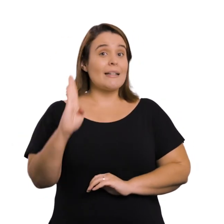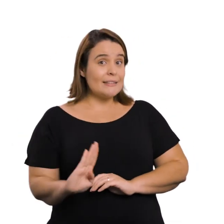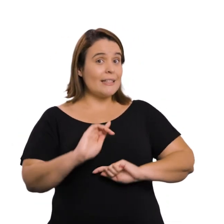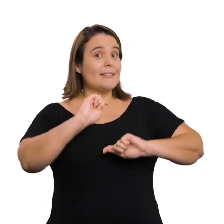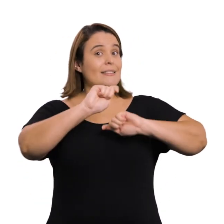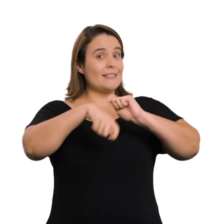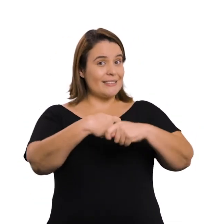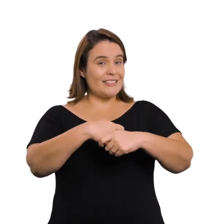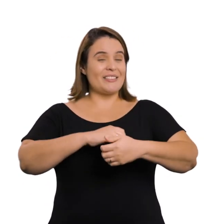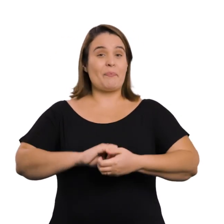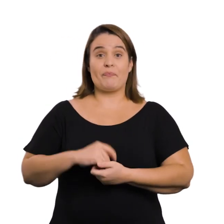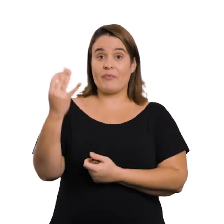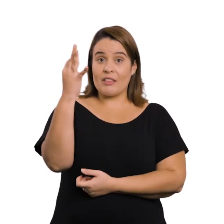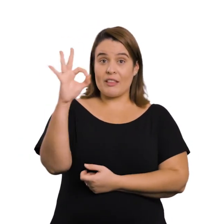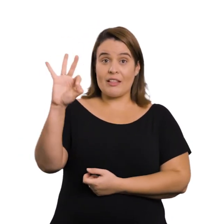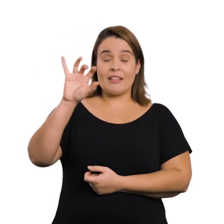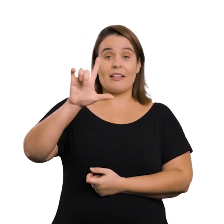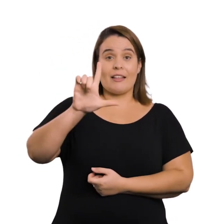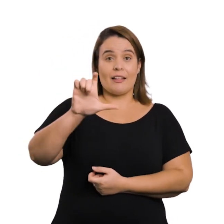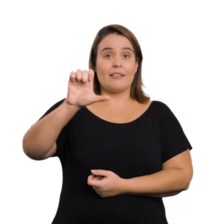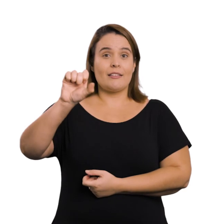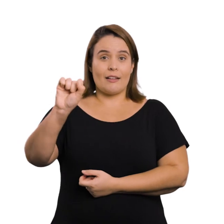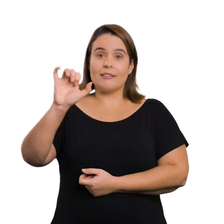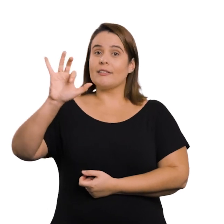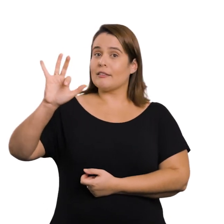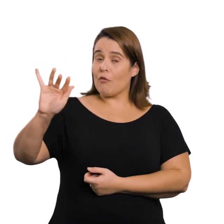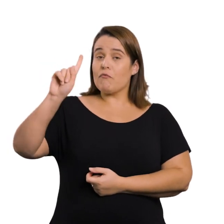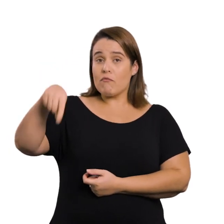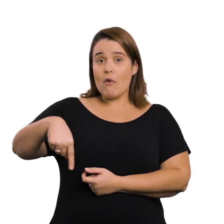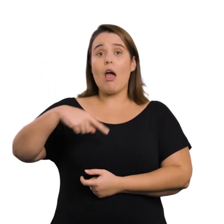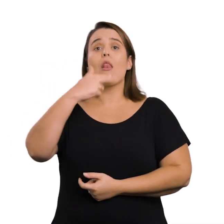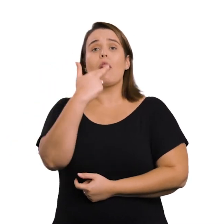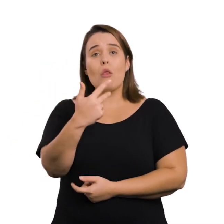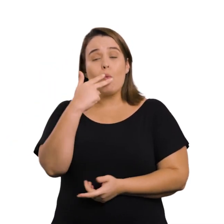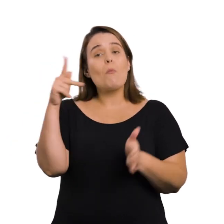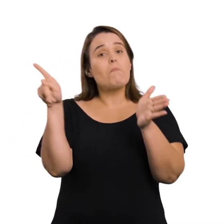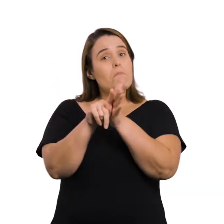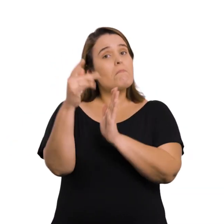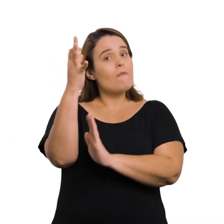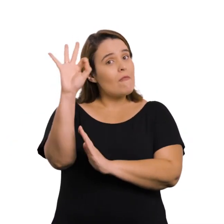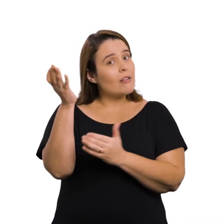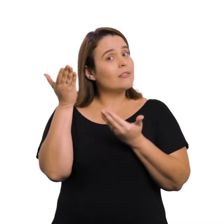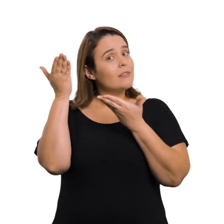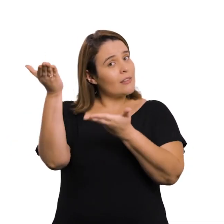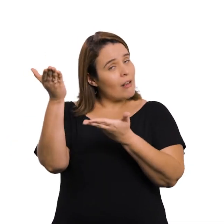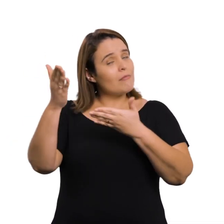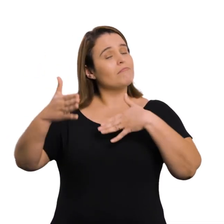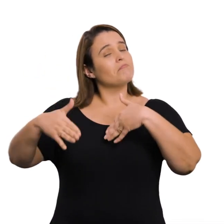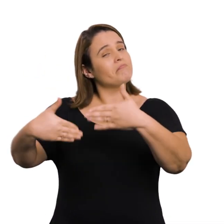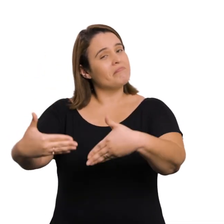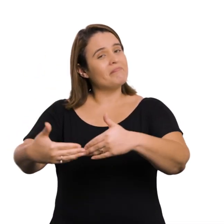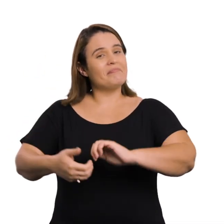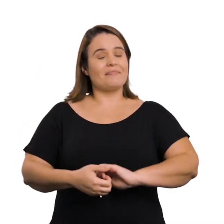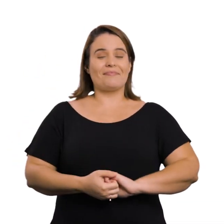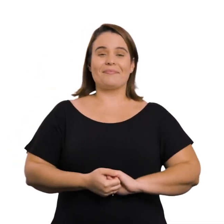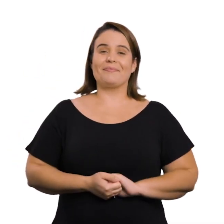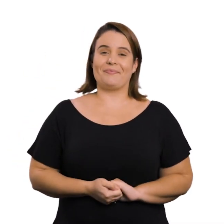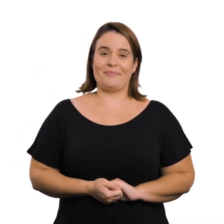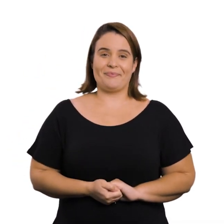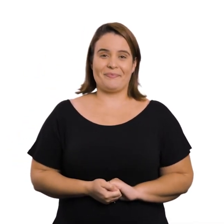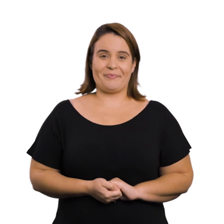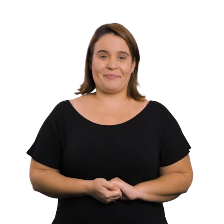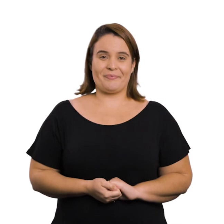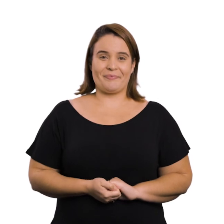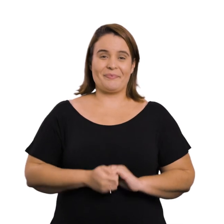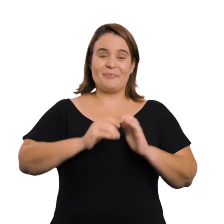Brasileira de Sinais Na França, o idioma é a LSF Língua Francesa de